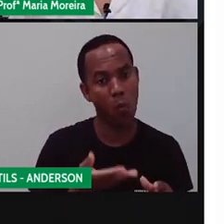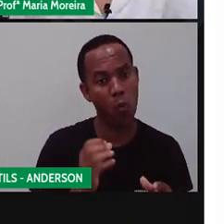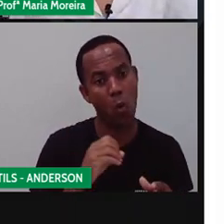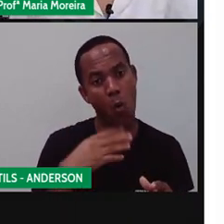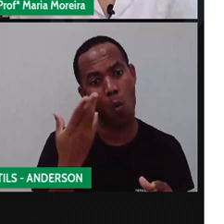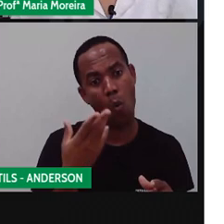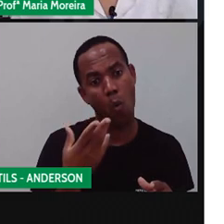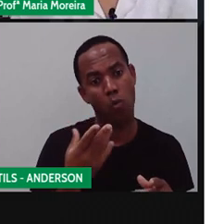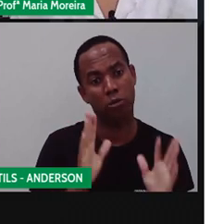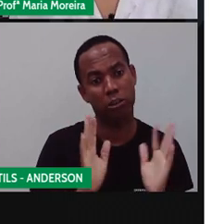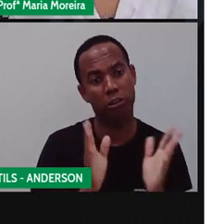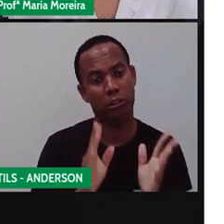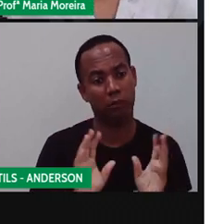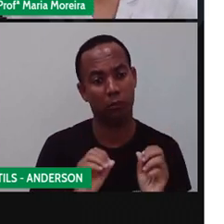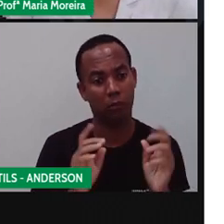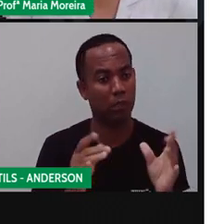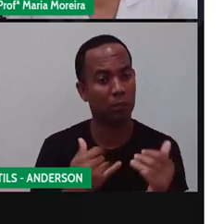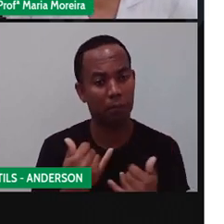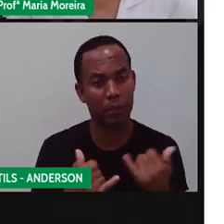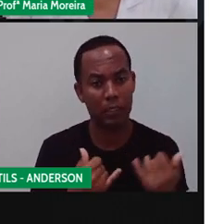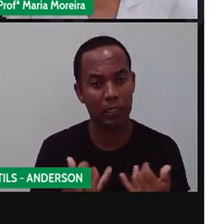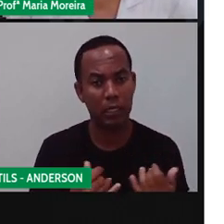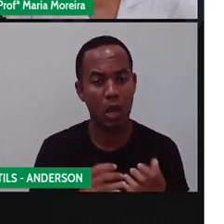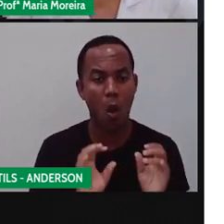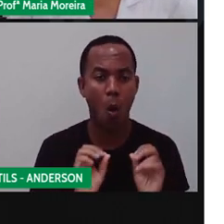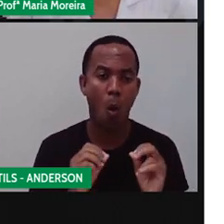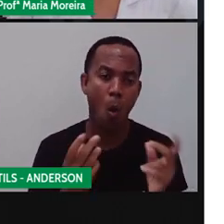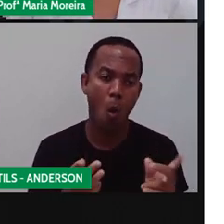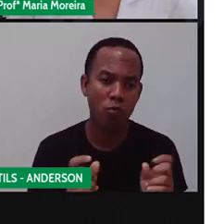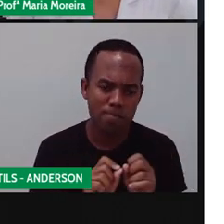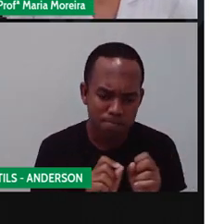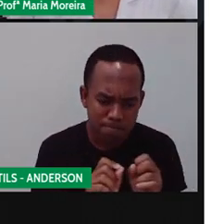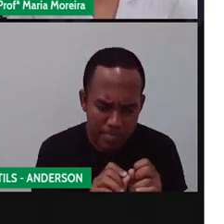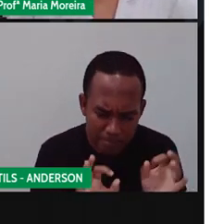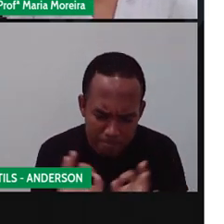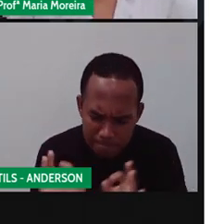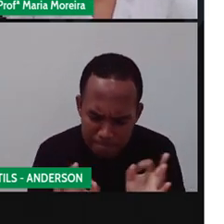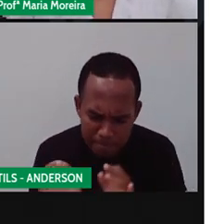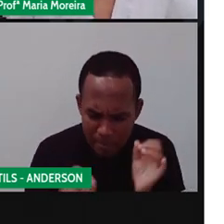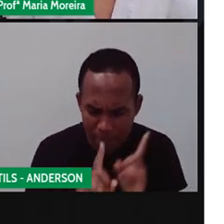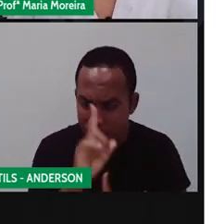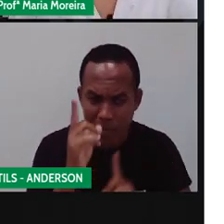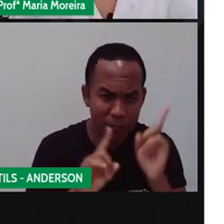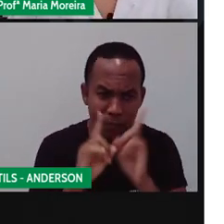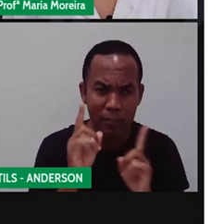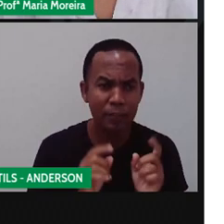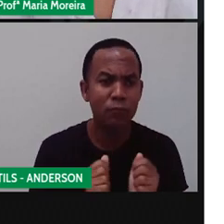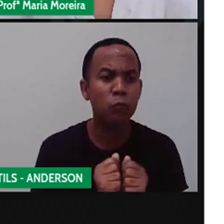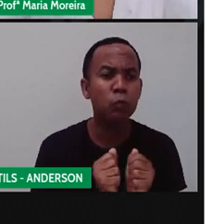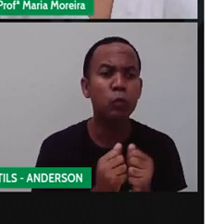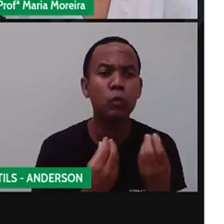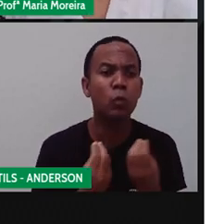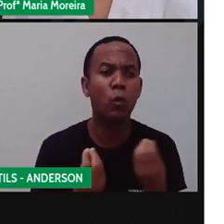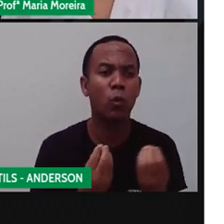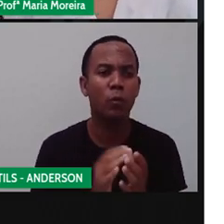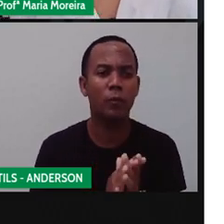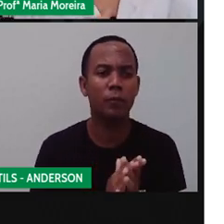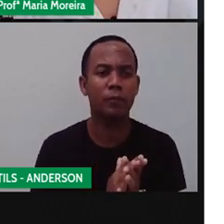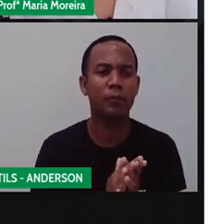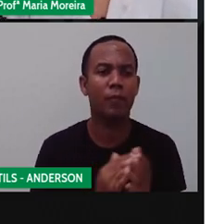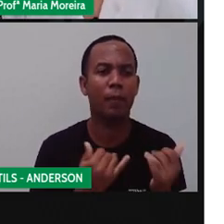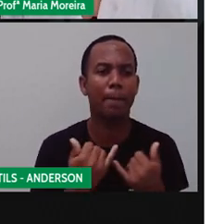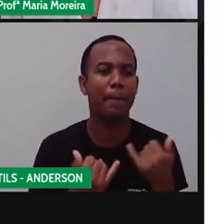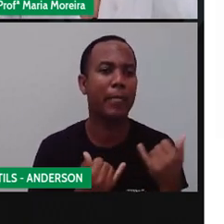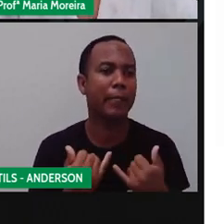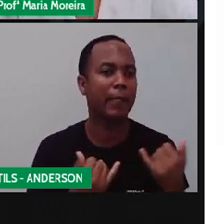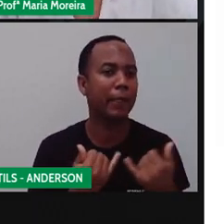constrói alguma coisa e a gente pode dizer, nossa, eu construí isso aqui. Ó que bacana, a gente construiu alguma coisa. Você prefere ir o brinquedo